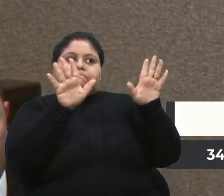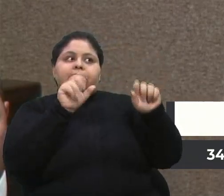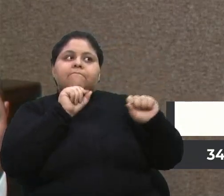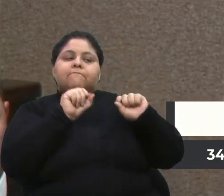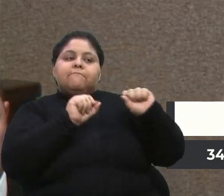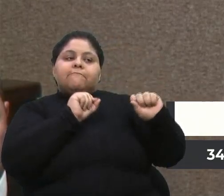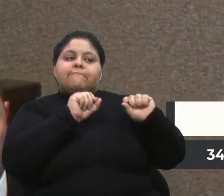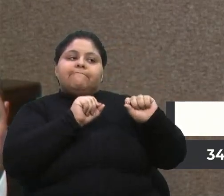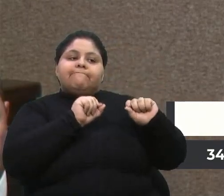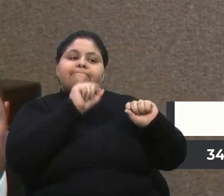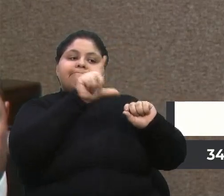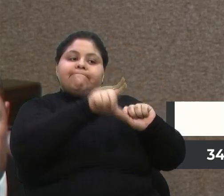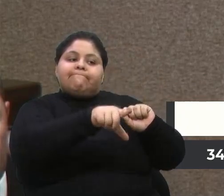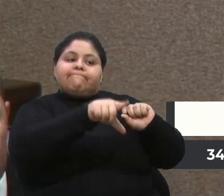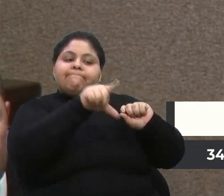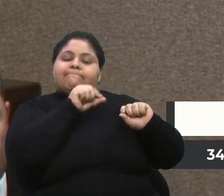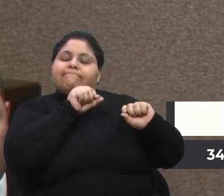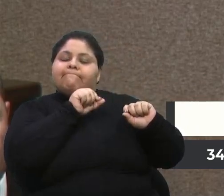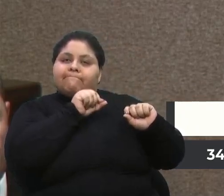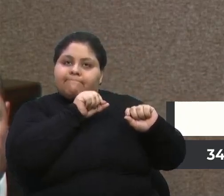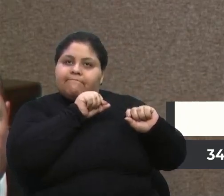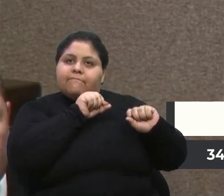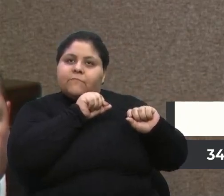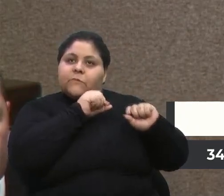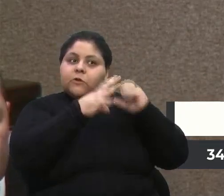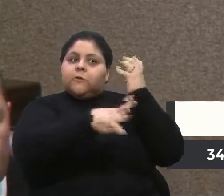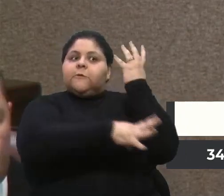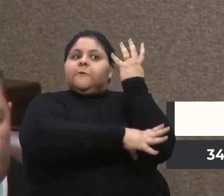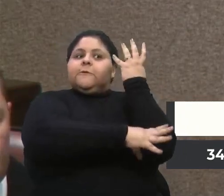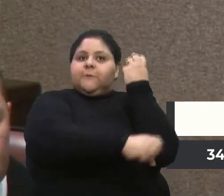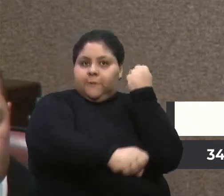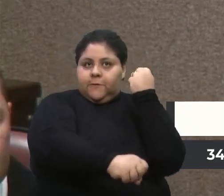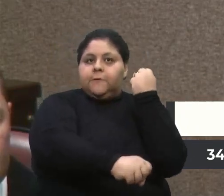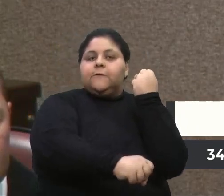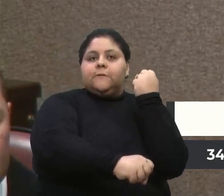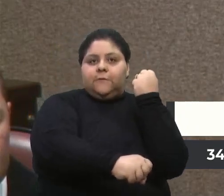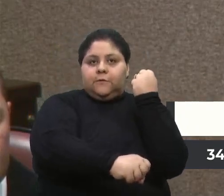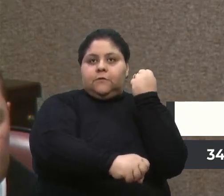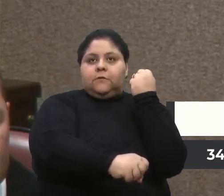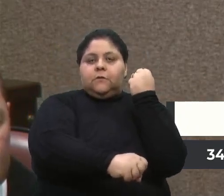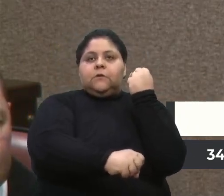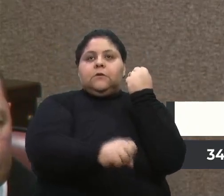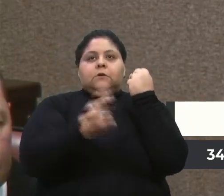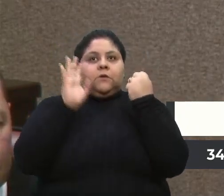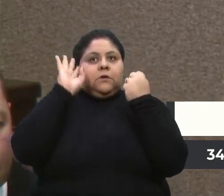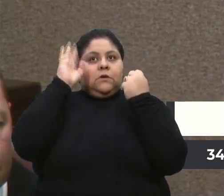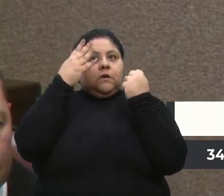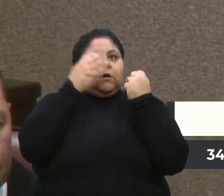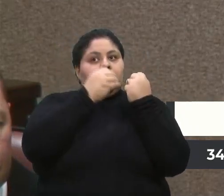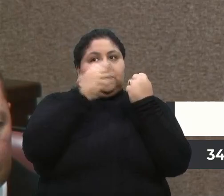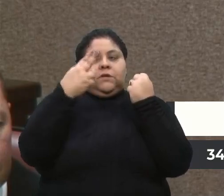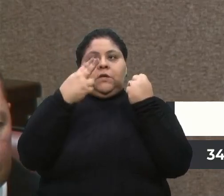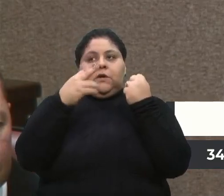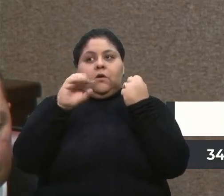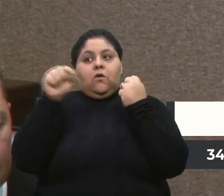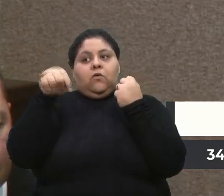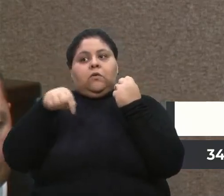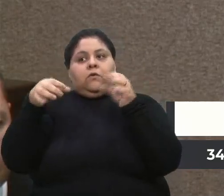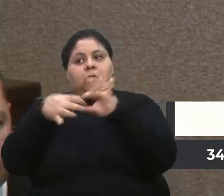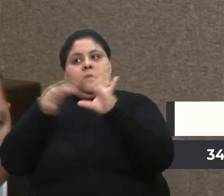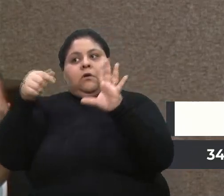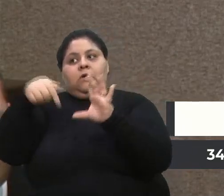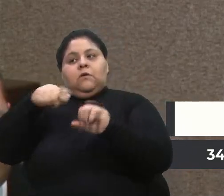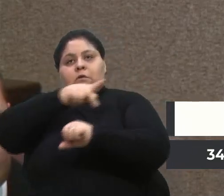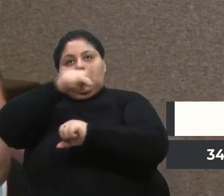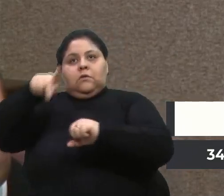decidir se o aborto deve ser ou não liberado nesse país são